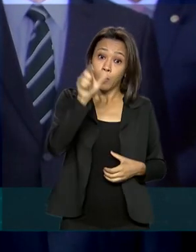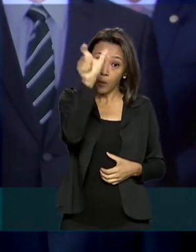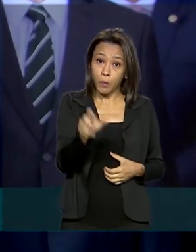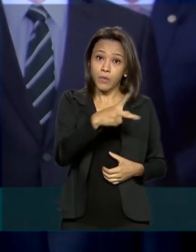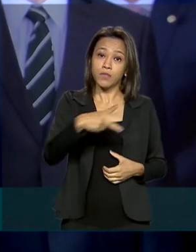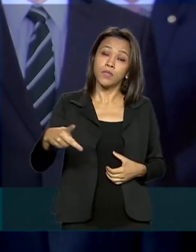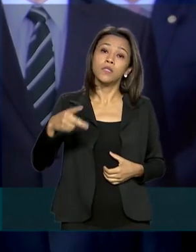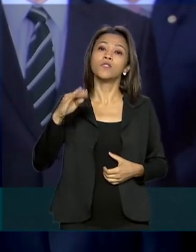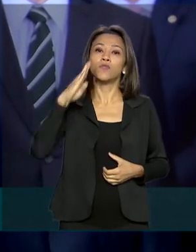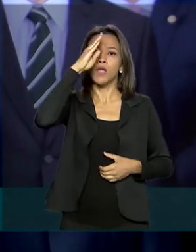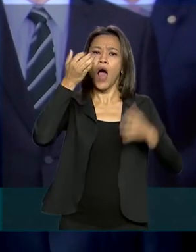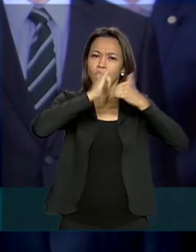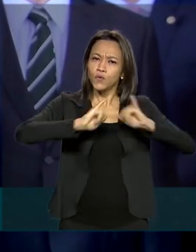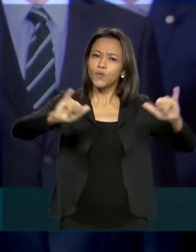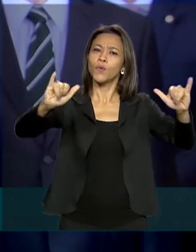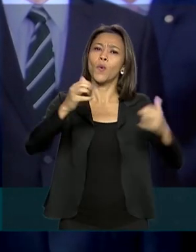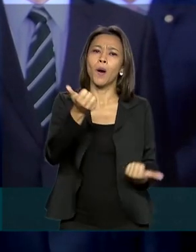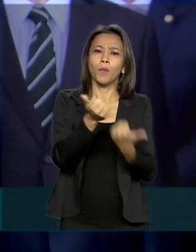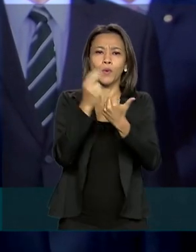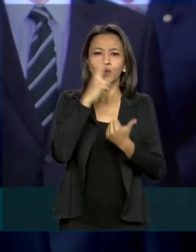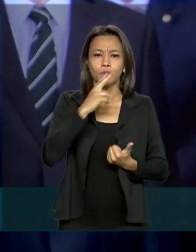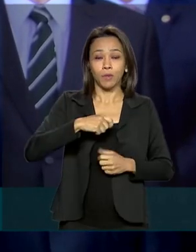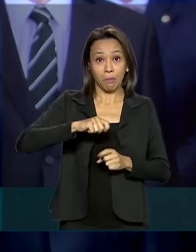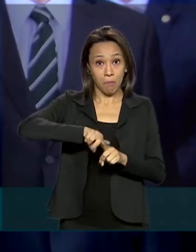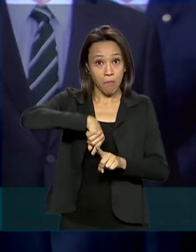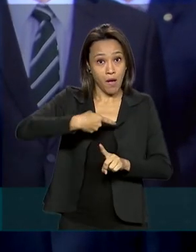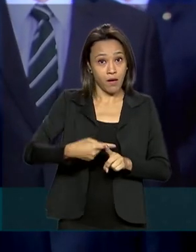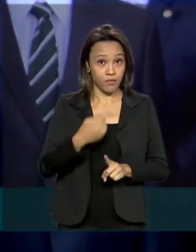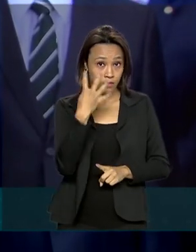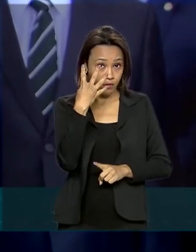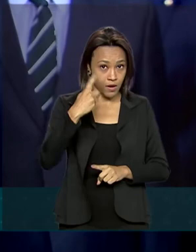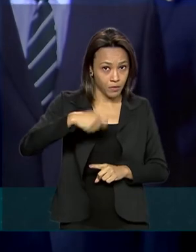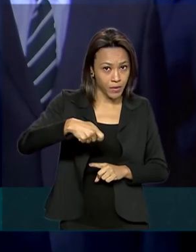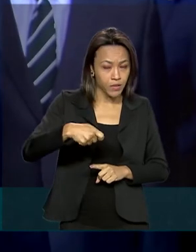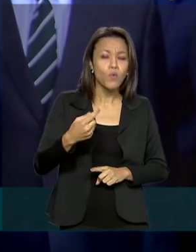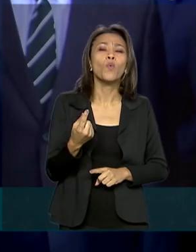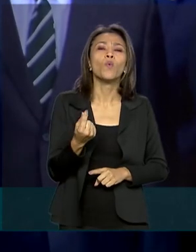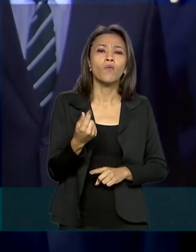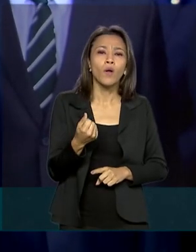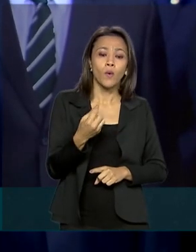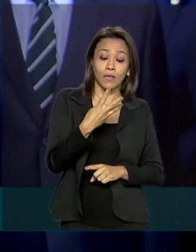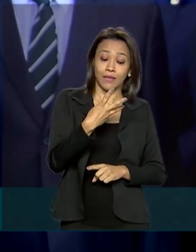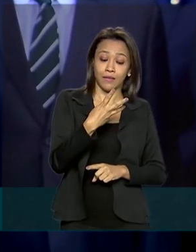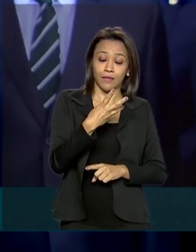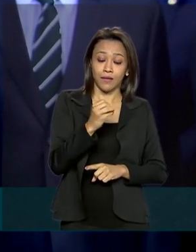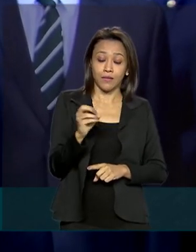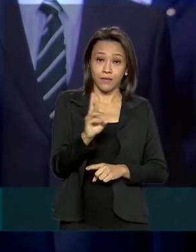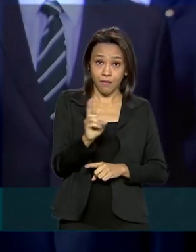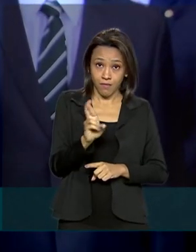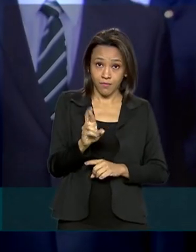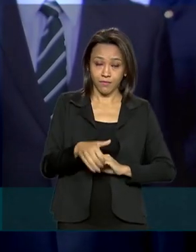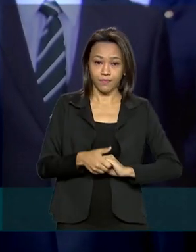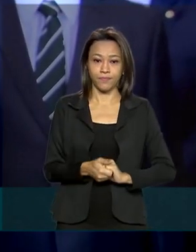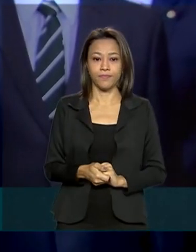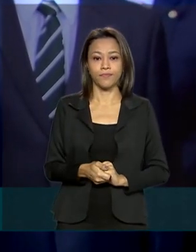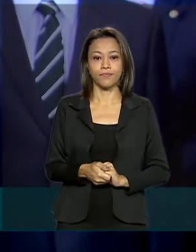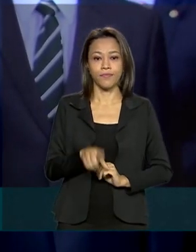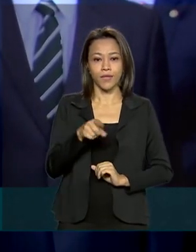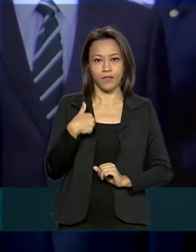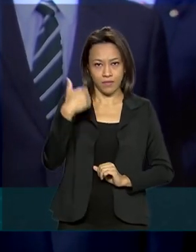prorrogação do auxílio emergencial por mais quatro meses. O valor será de 300 reais. Nós